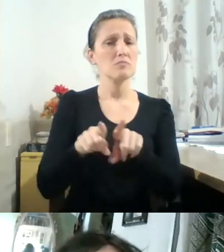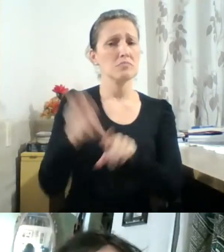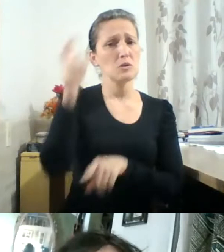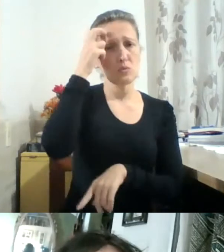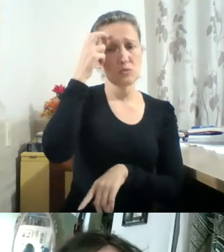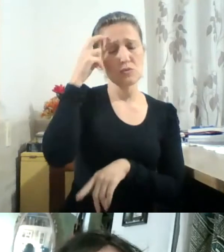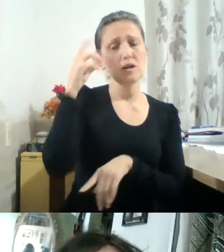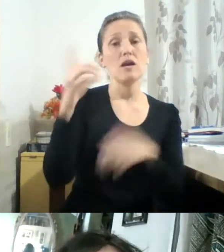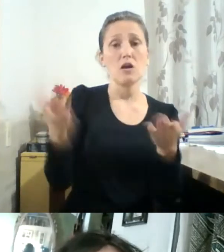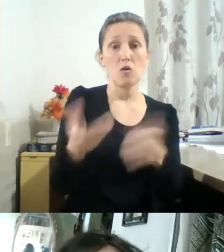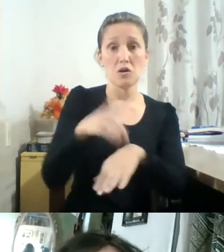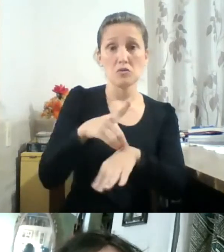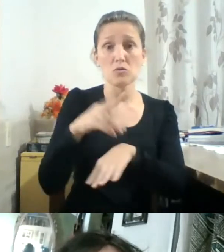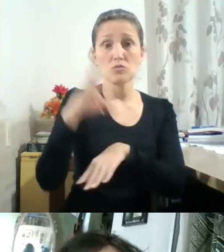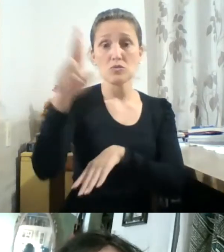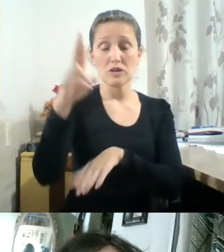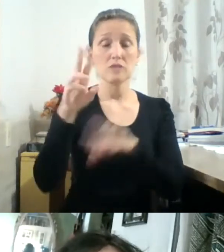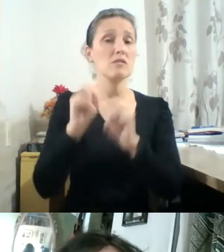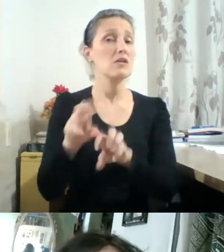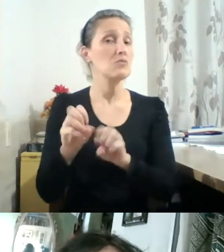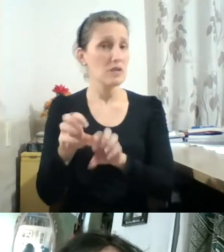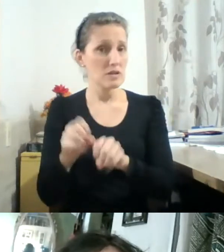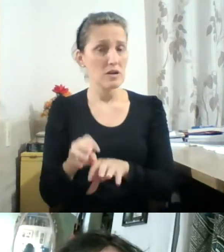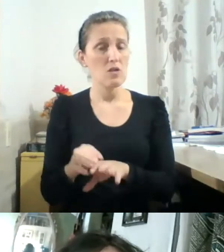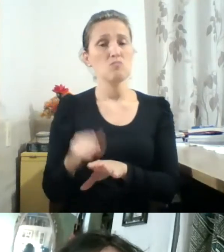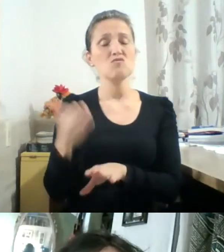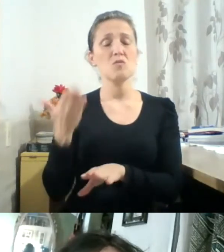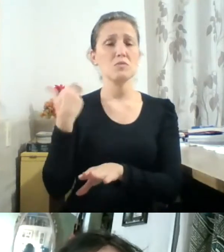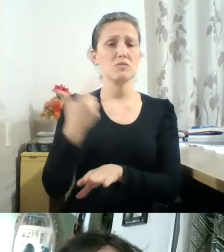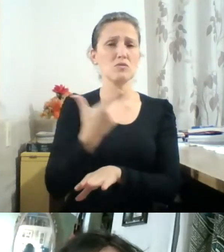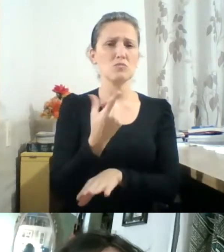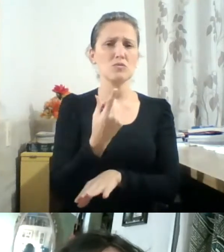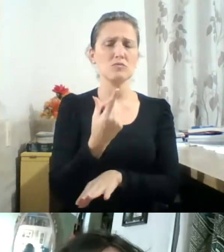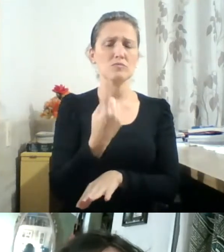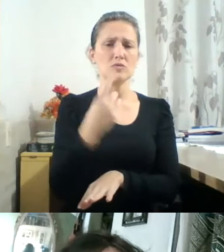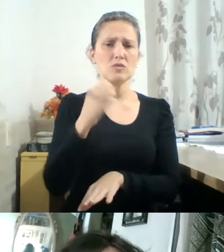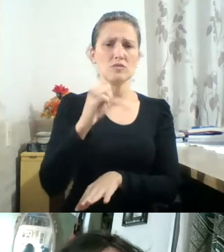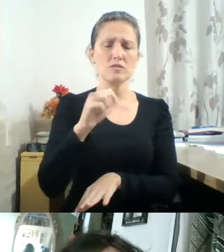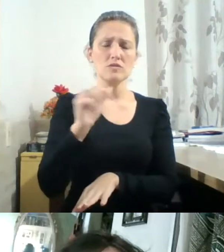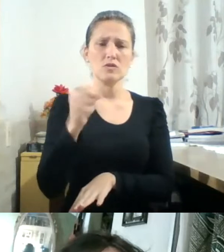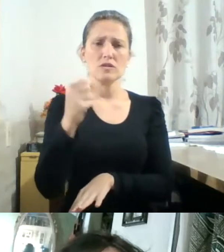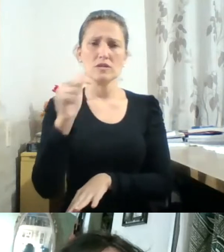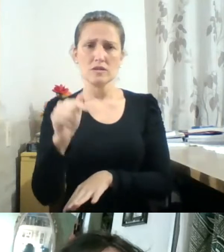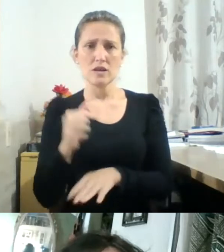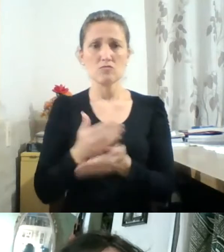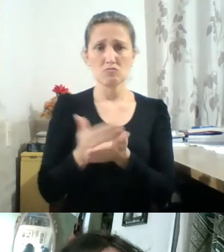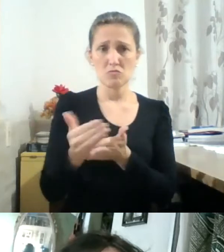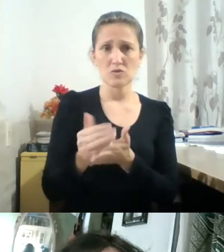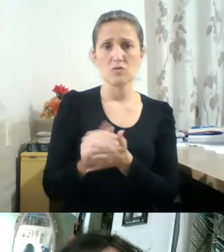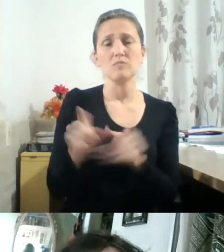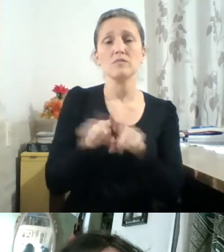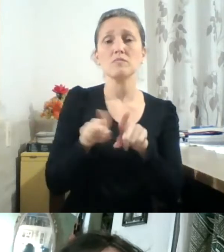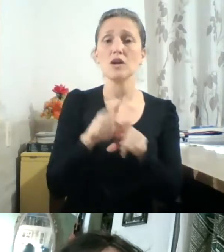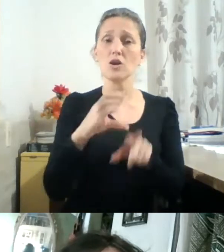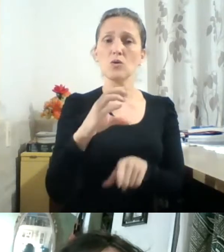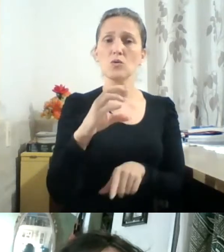Artista desde 1987 e desde 1989, atua na área da educação. Como curadora, destacam-se as